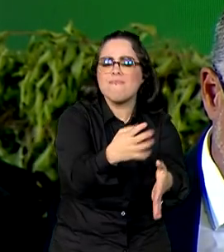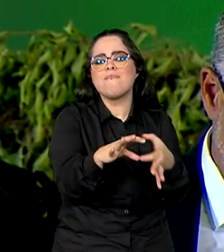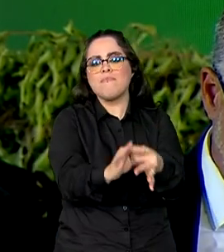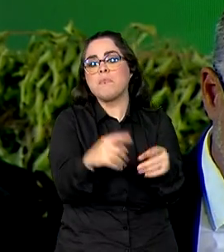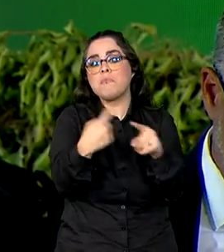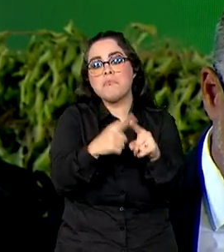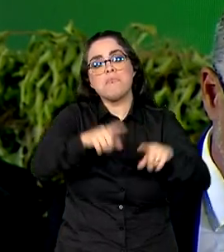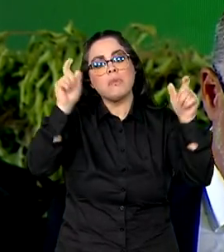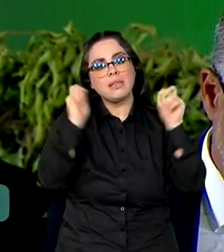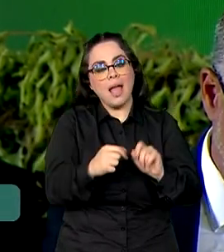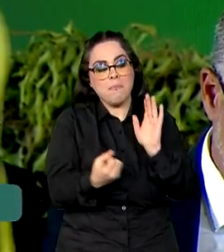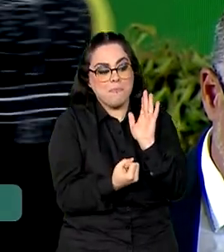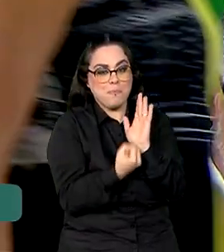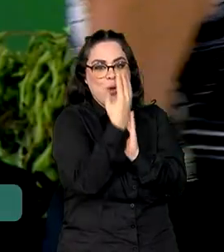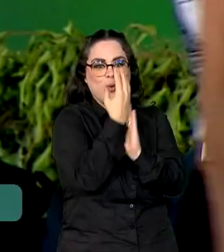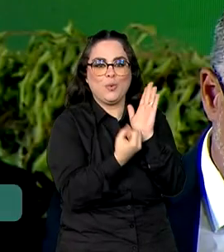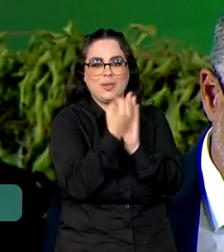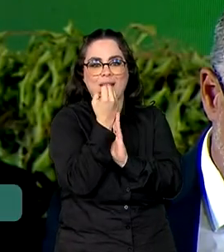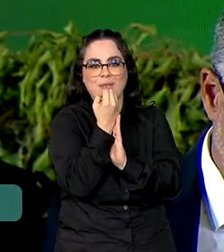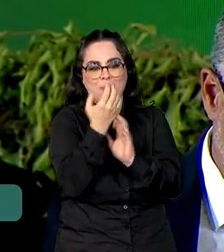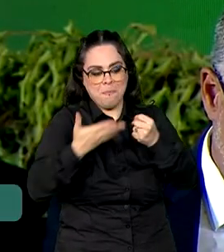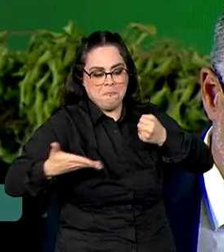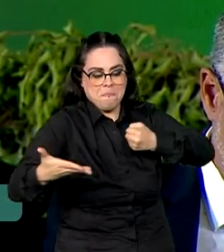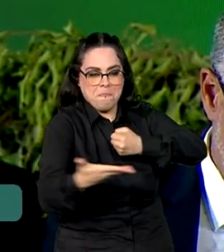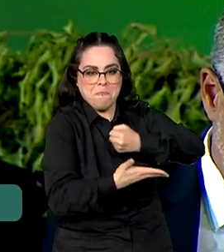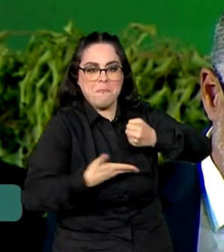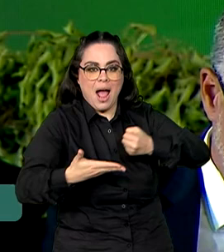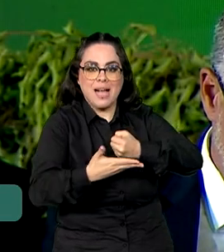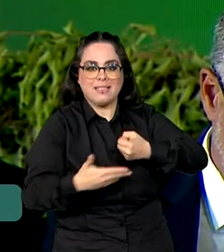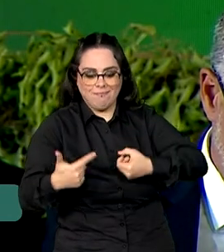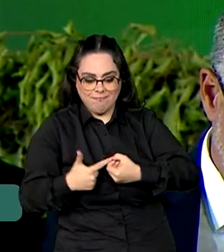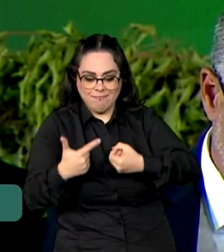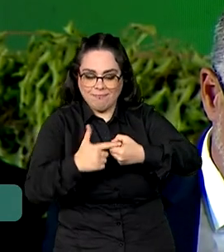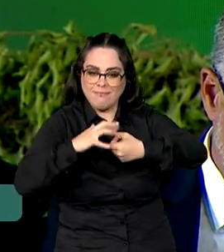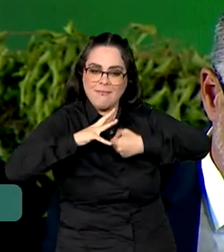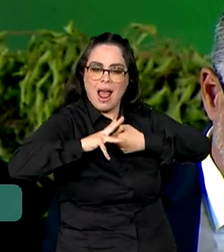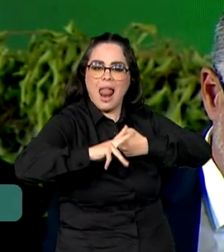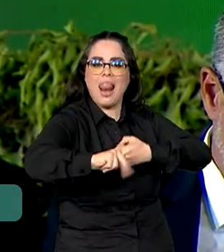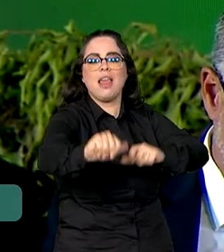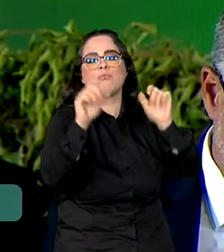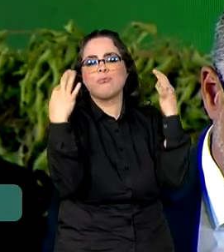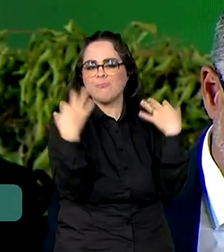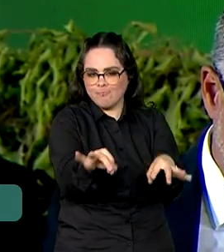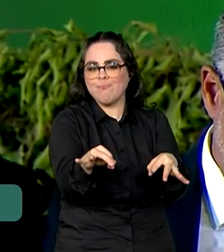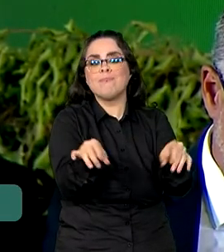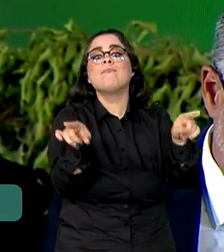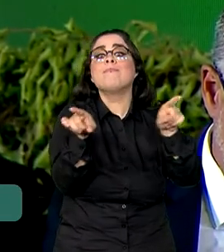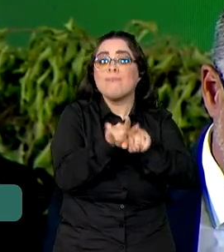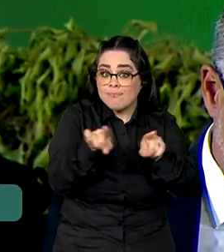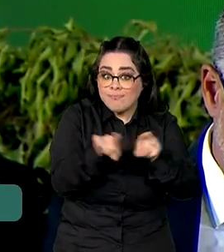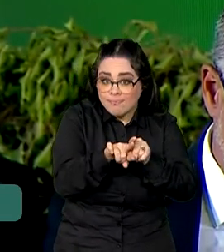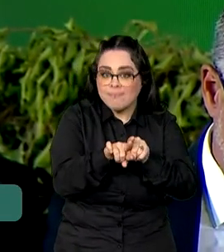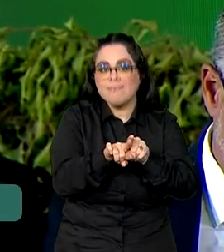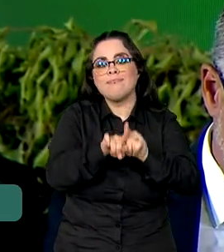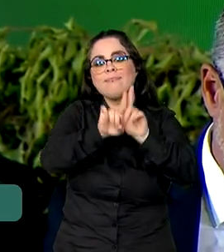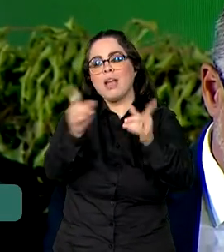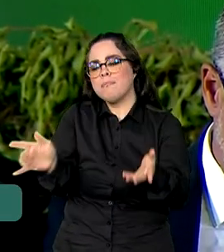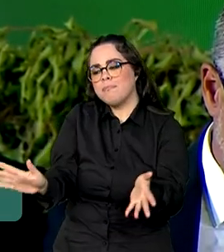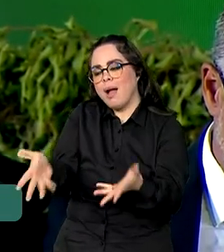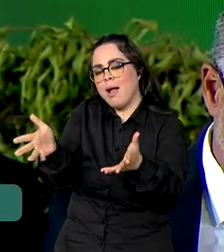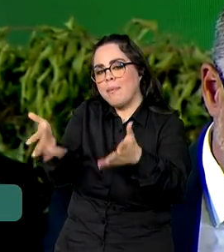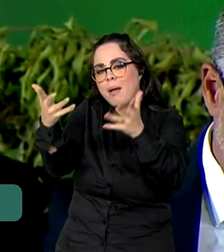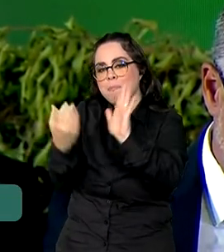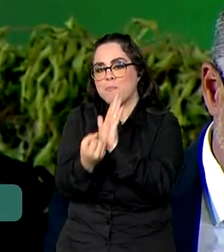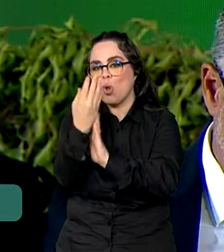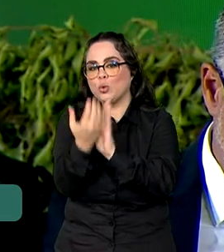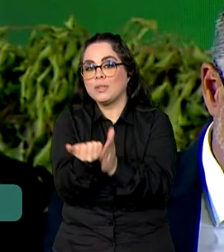Porque nós vamos produzir uma matéria-prima para um combustível limpo, mas também incentivando a